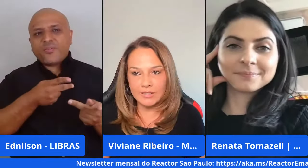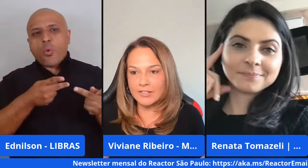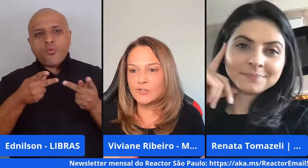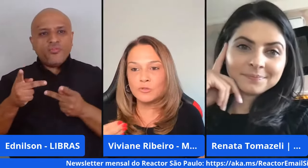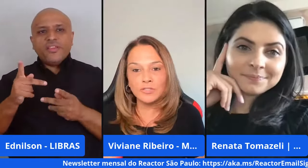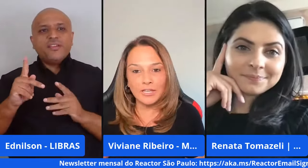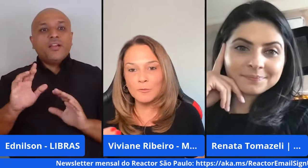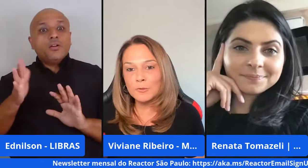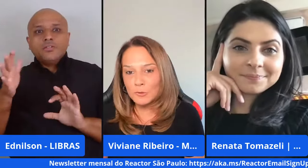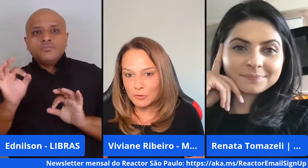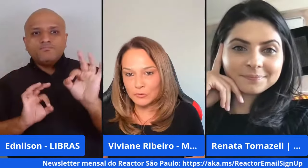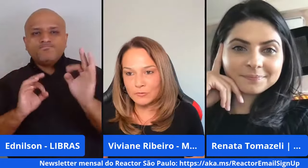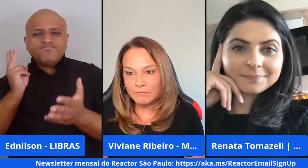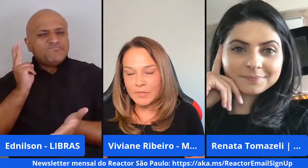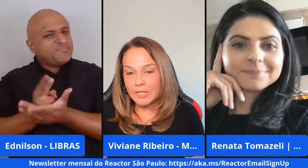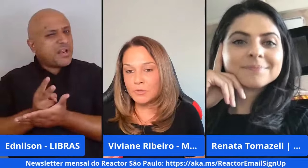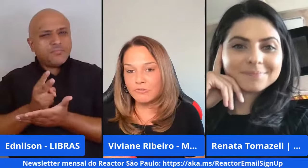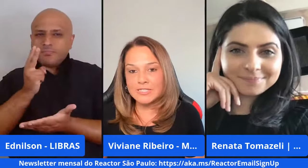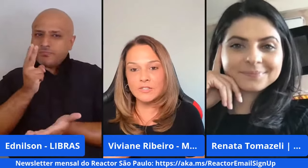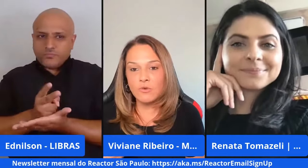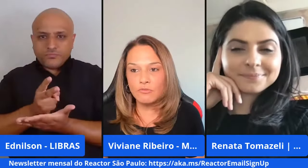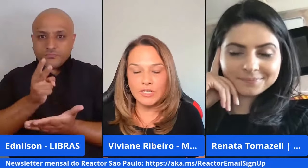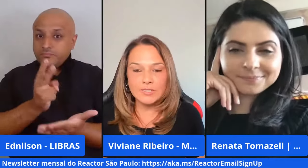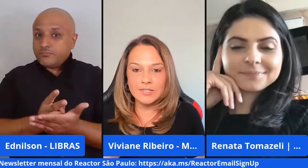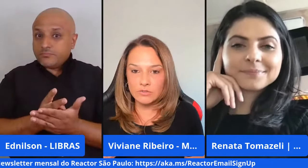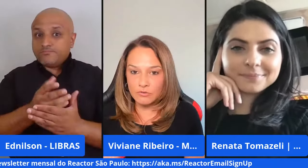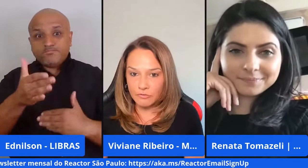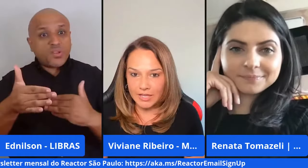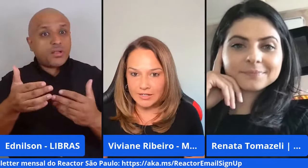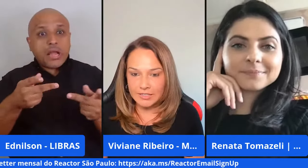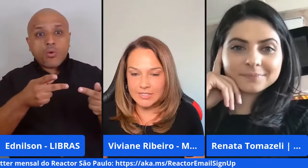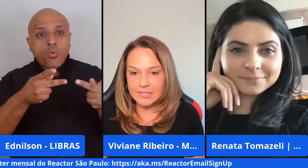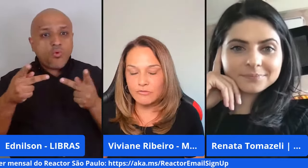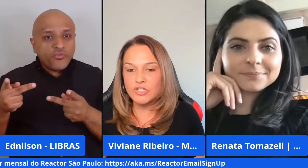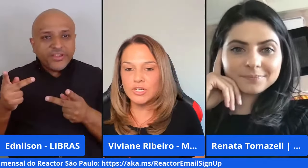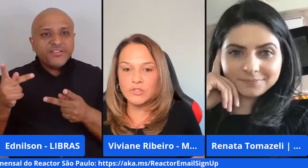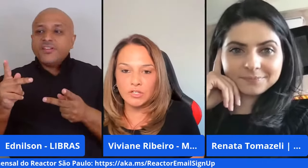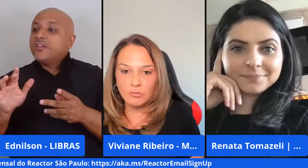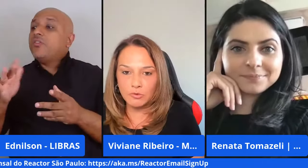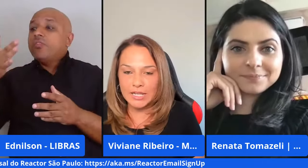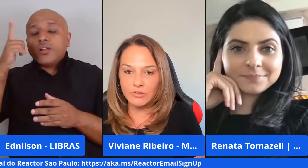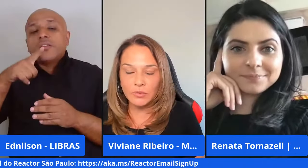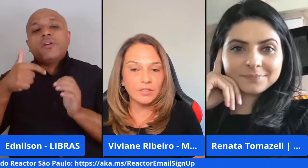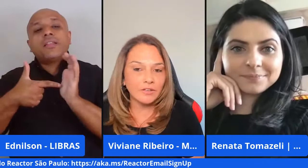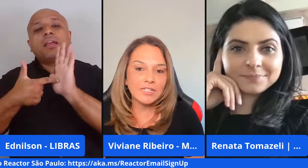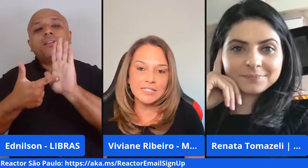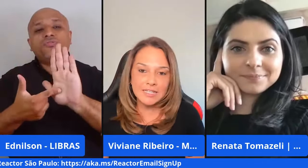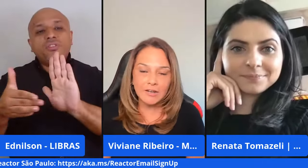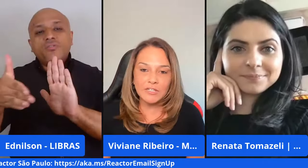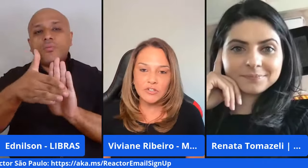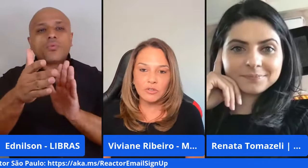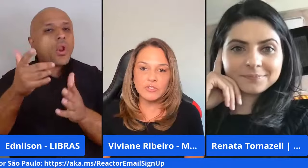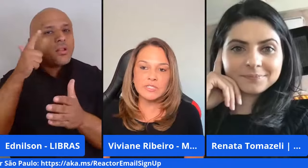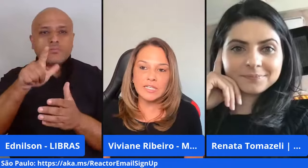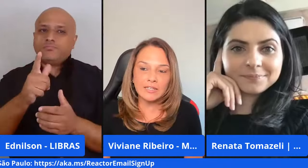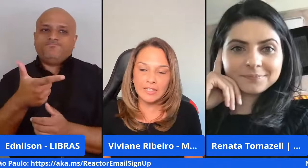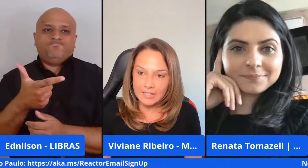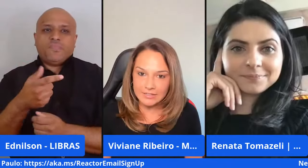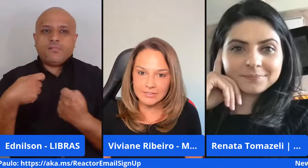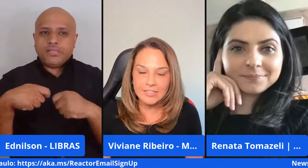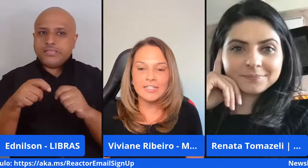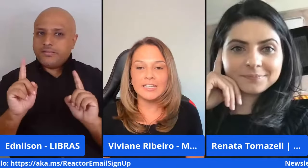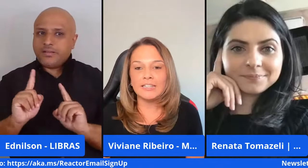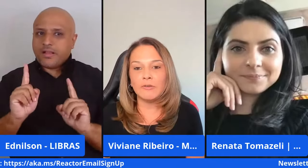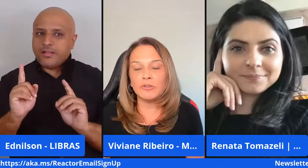ofertas o tempo todo e por vezes convites essas ofertas estão te direcionando para um lado que não necessariamente é o que você